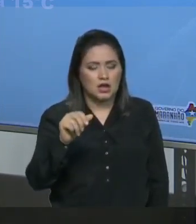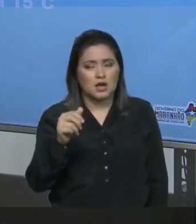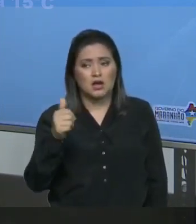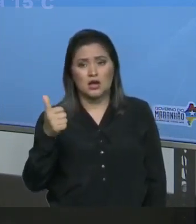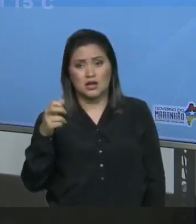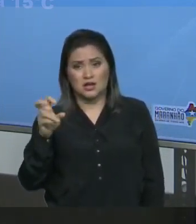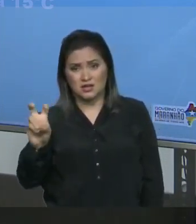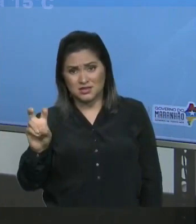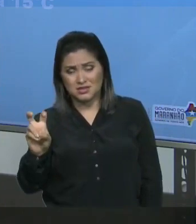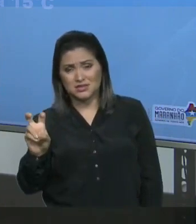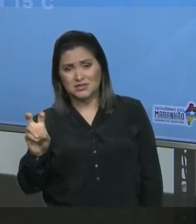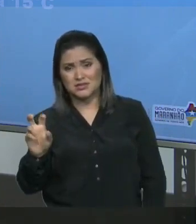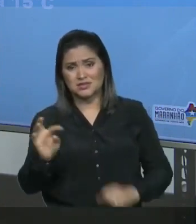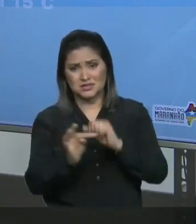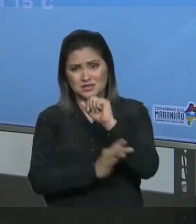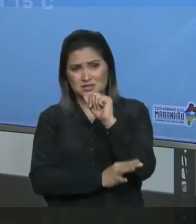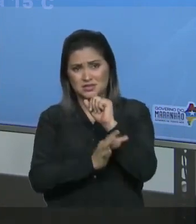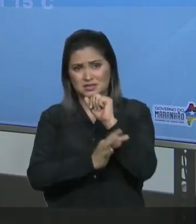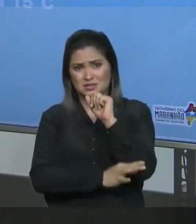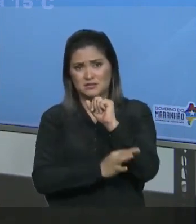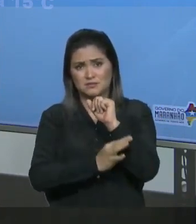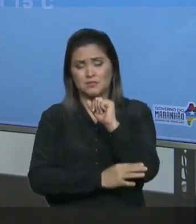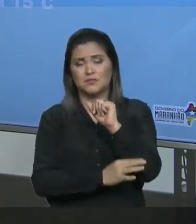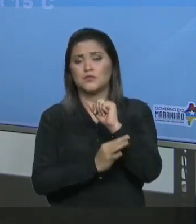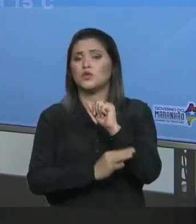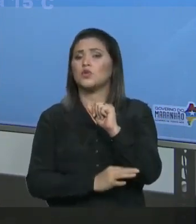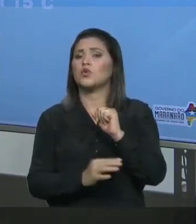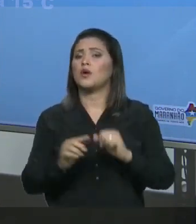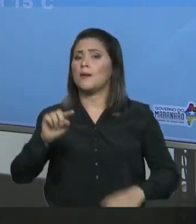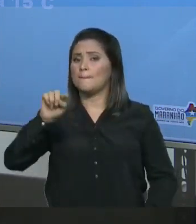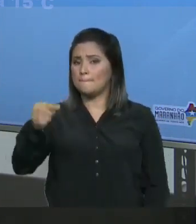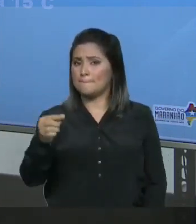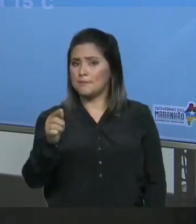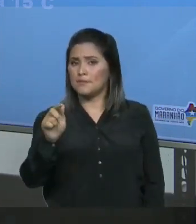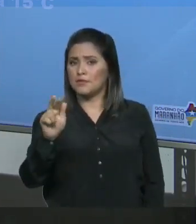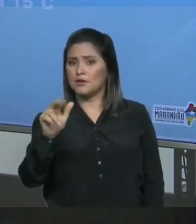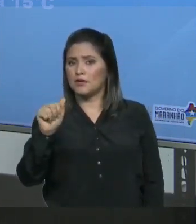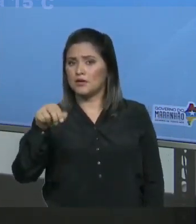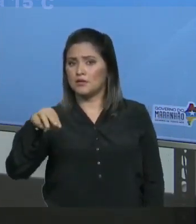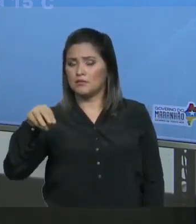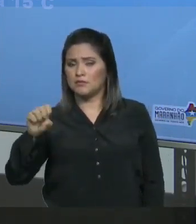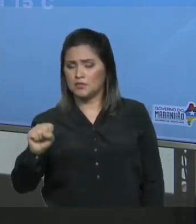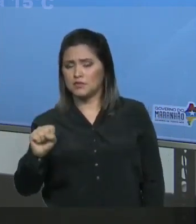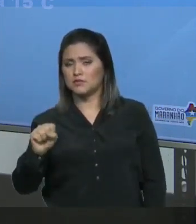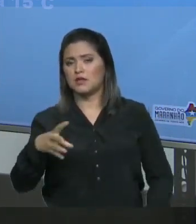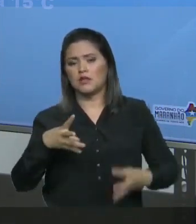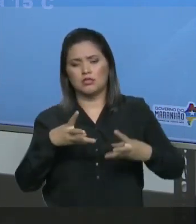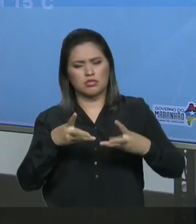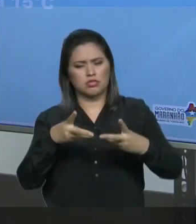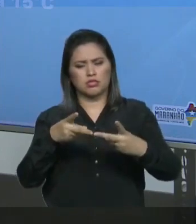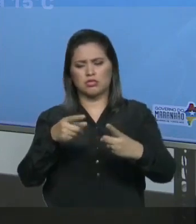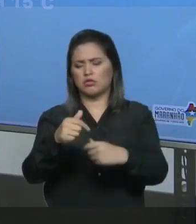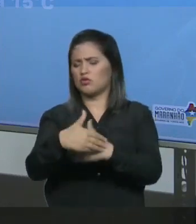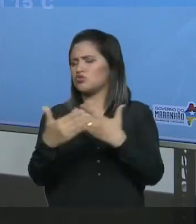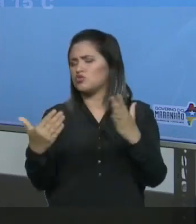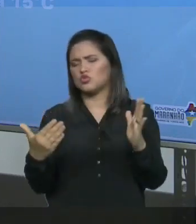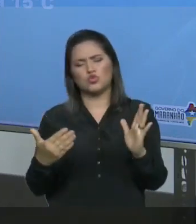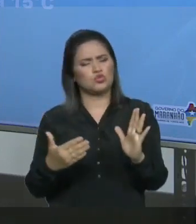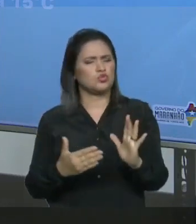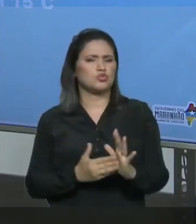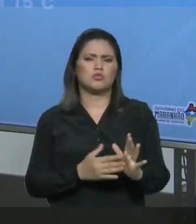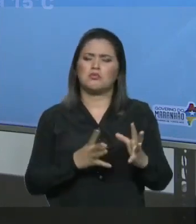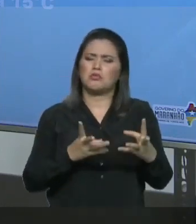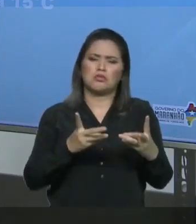No máximo 380 Se eu colocar 350 Vai dissolver Totalmente Porque ele dissolve No